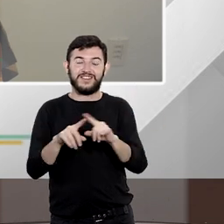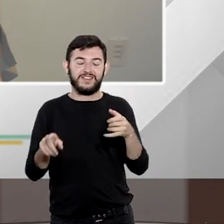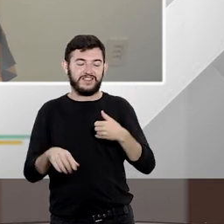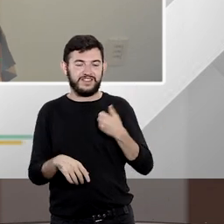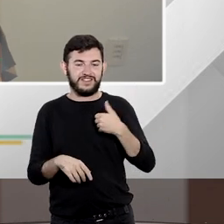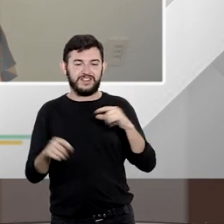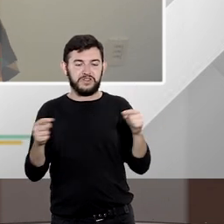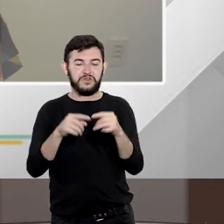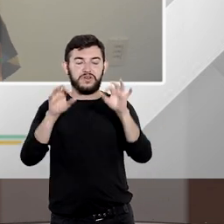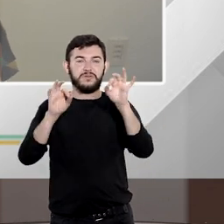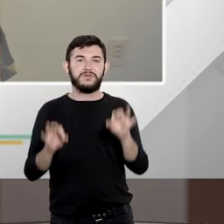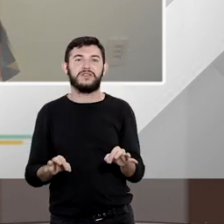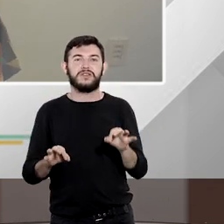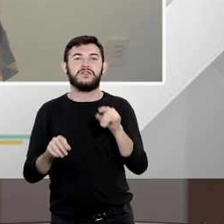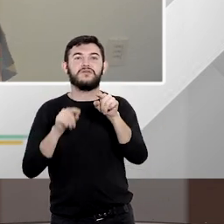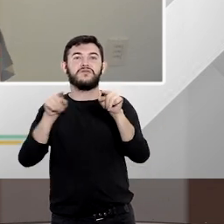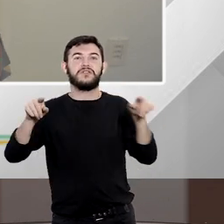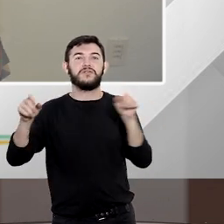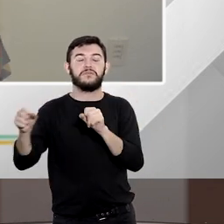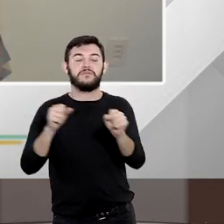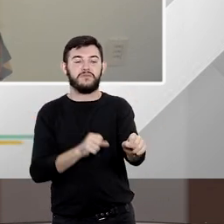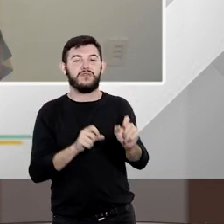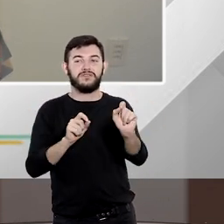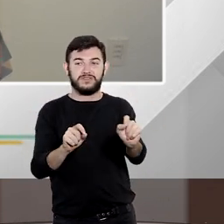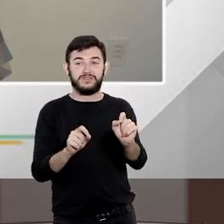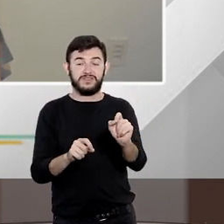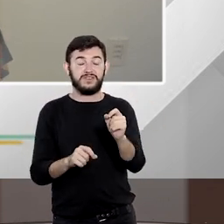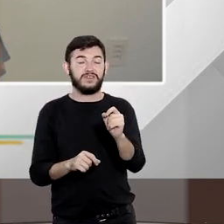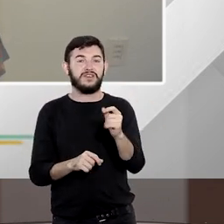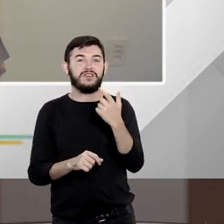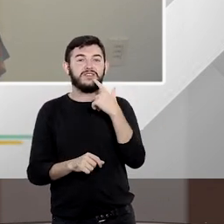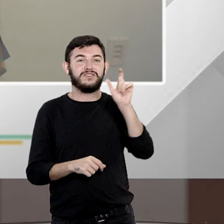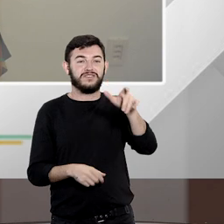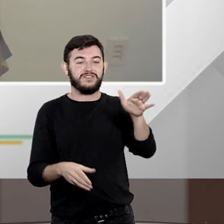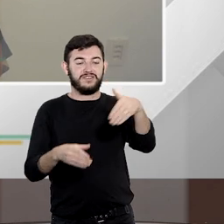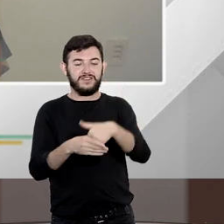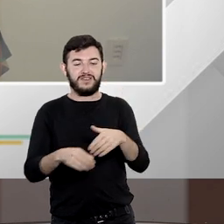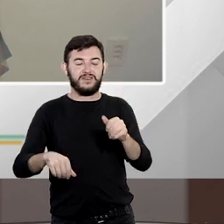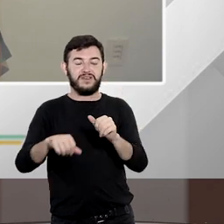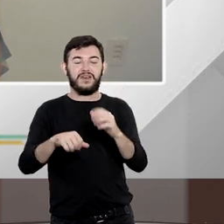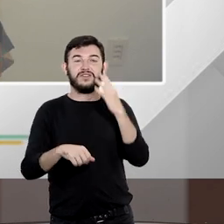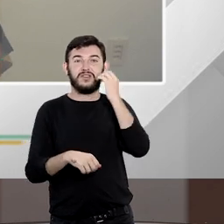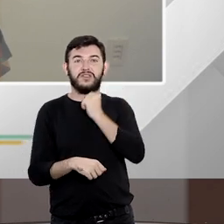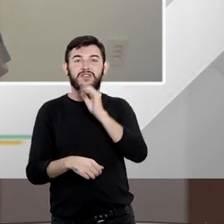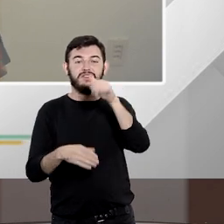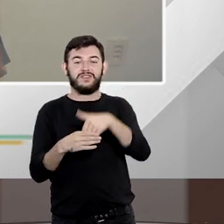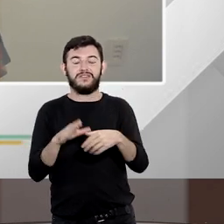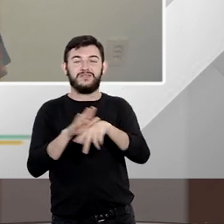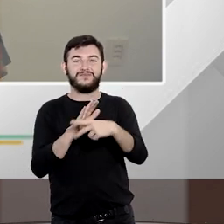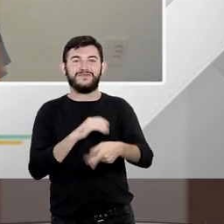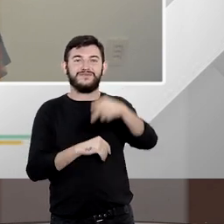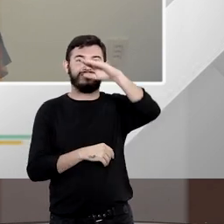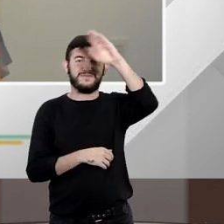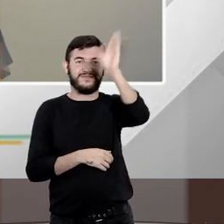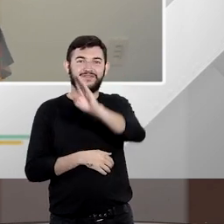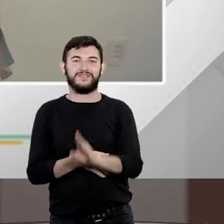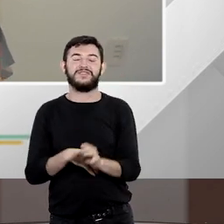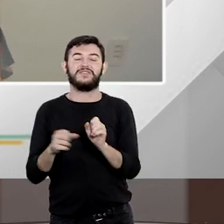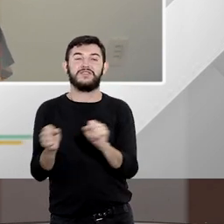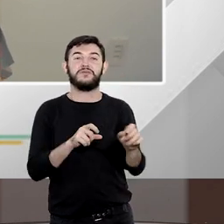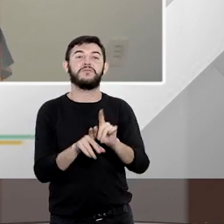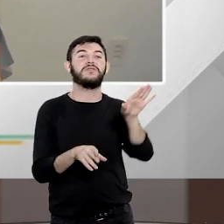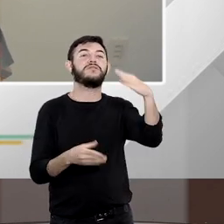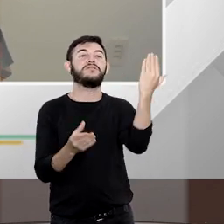da qual você pode tirar o título de eleitor virar eleitor no Brasil você pode ajuizar